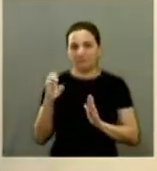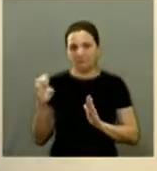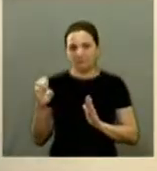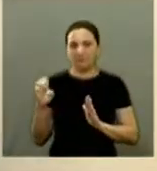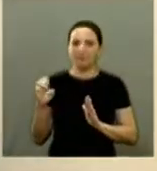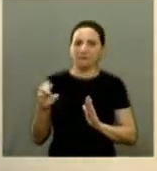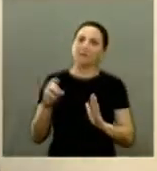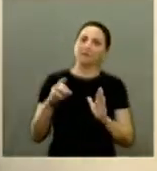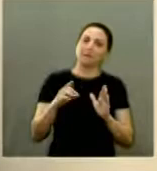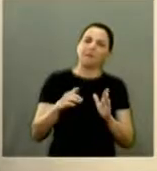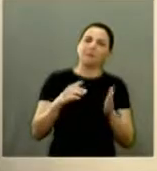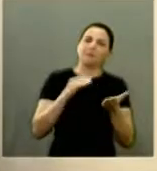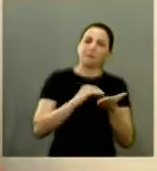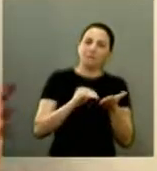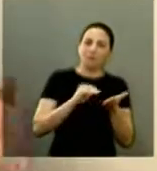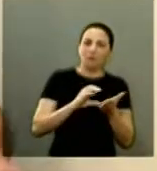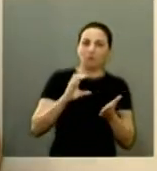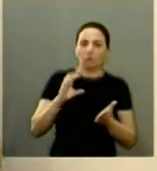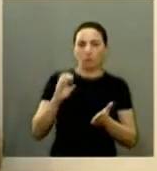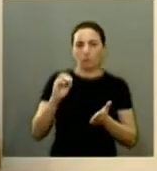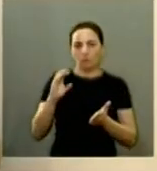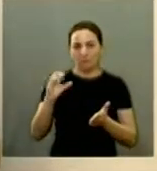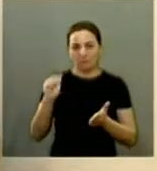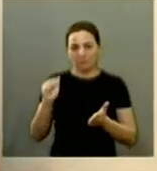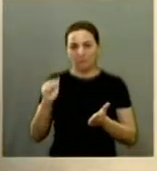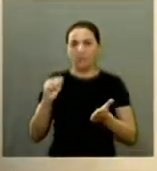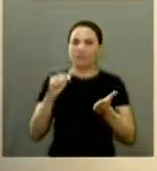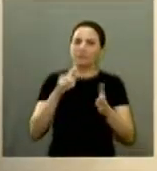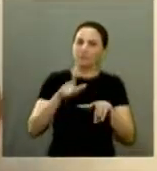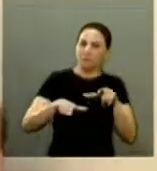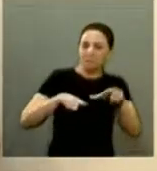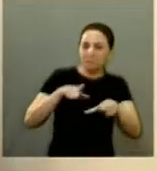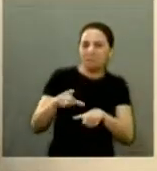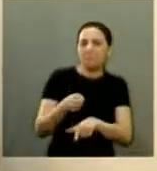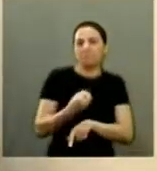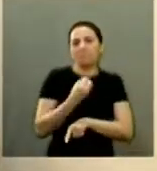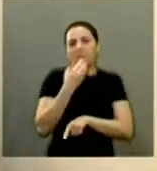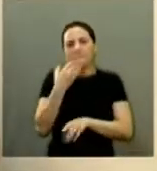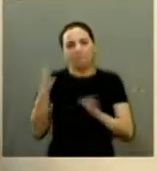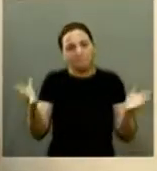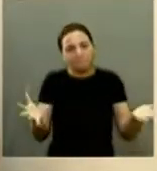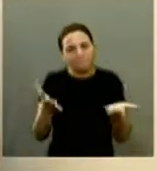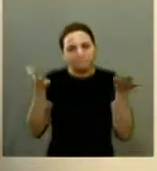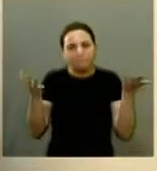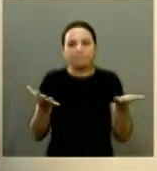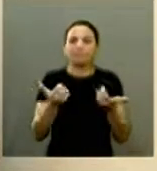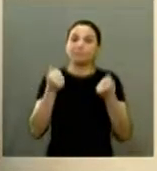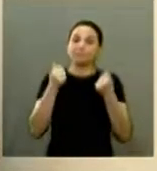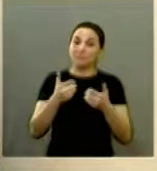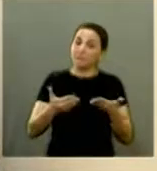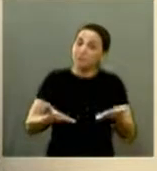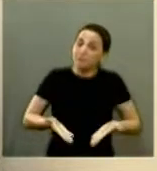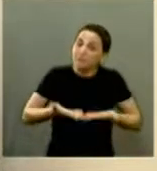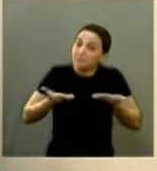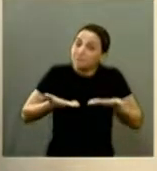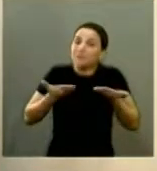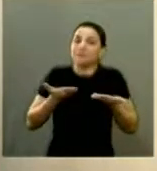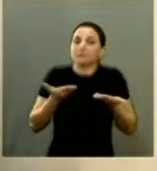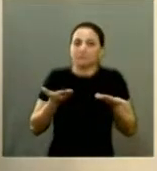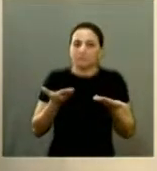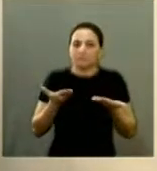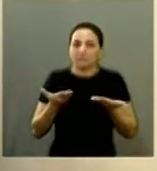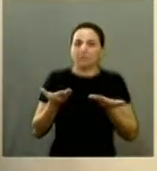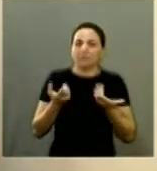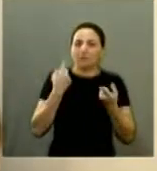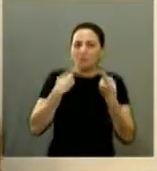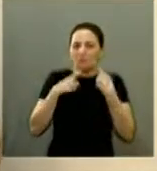vou falar do COCA da Secretaria de Trânsito o bom trabalho porque também dá ânimo a gente elogiar né e o bom da política não é só cobrar